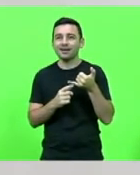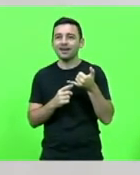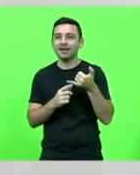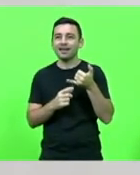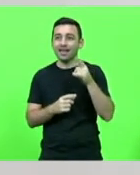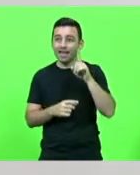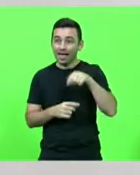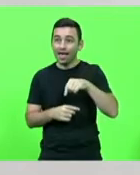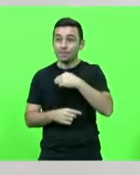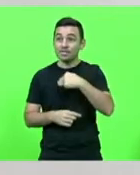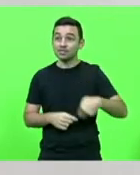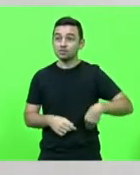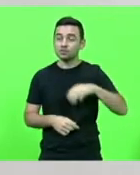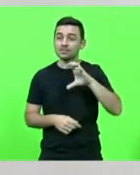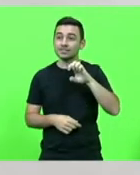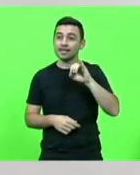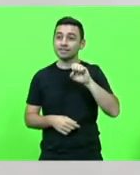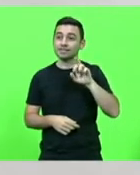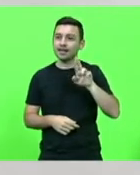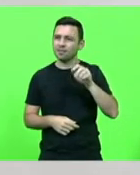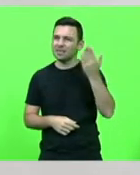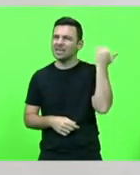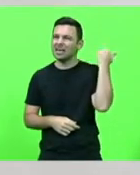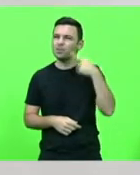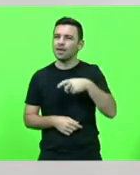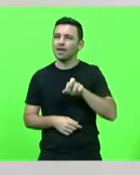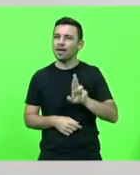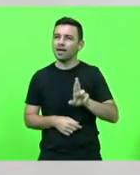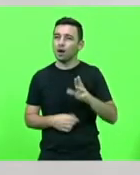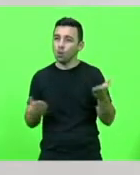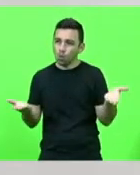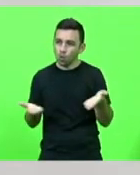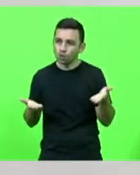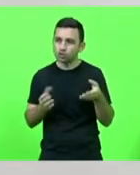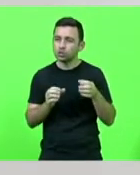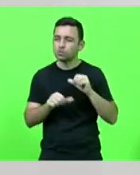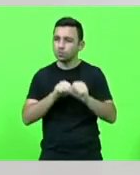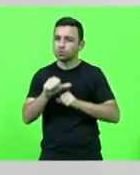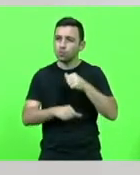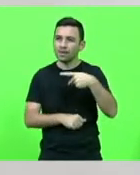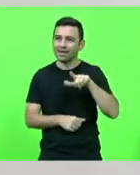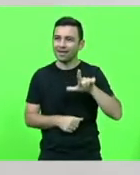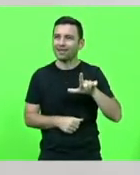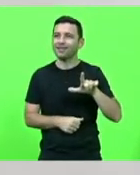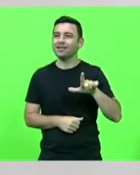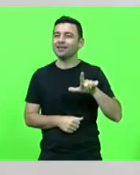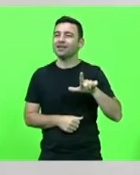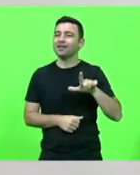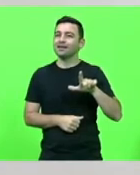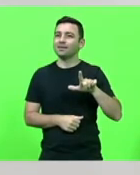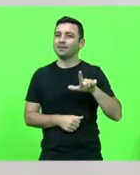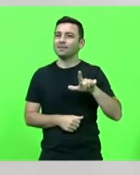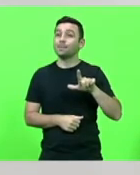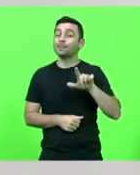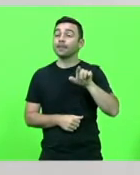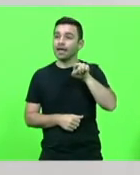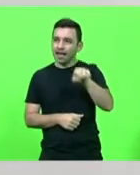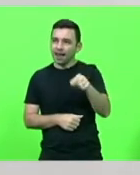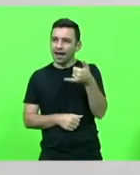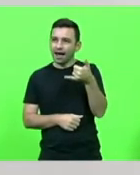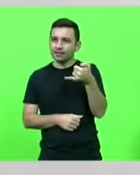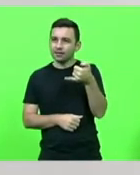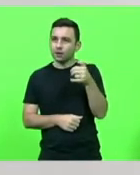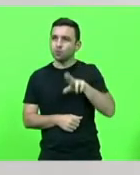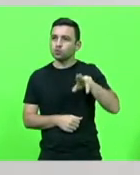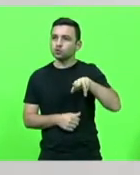César Borges que era do PR hoje ele está no PR então essa caneta foi a caneta utilizada para